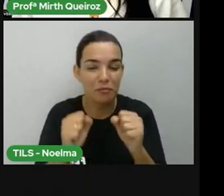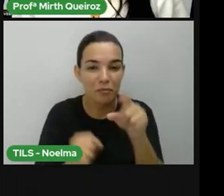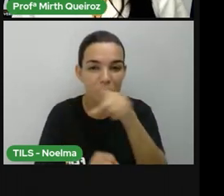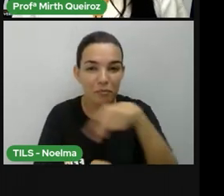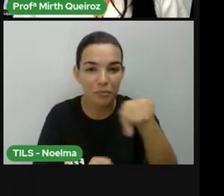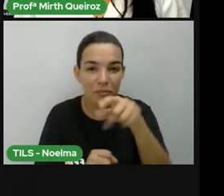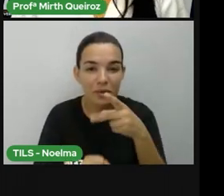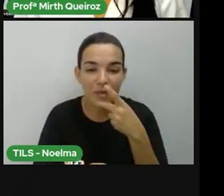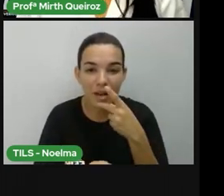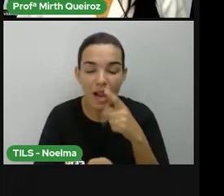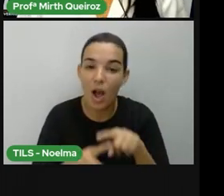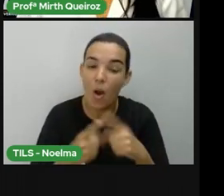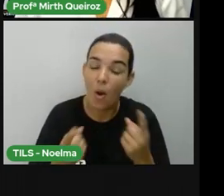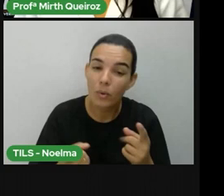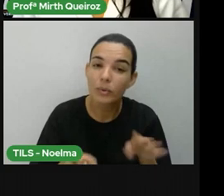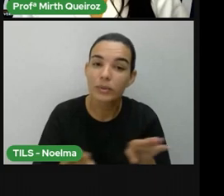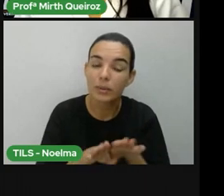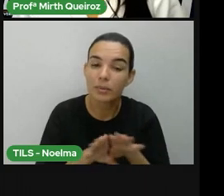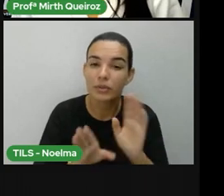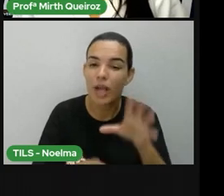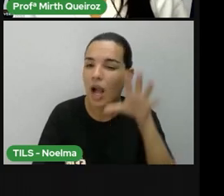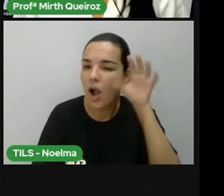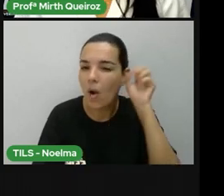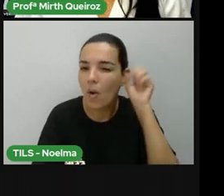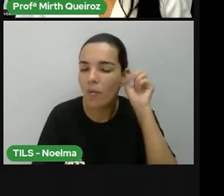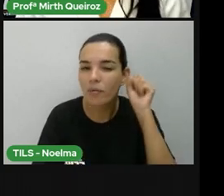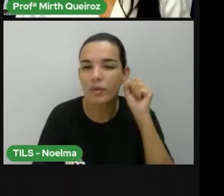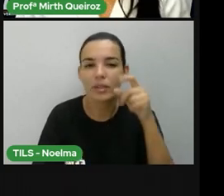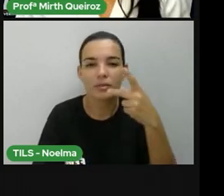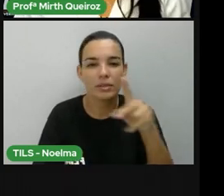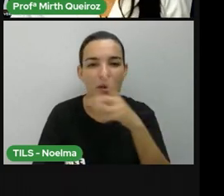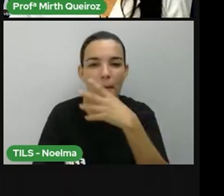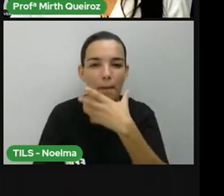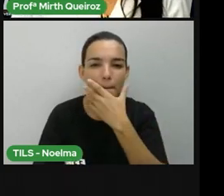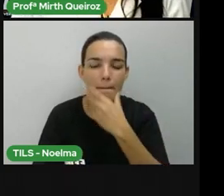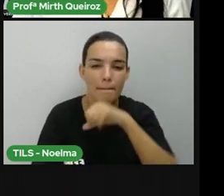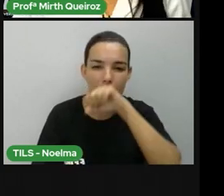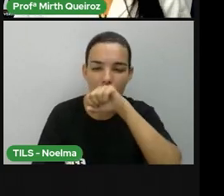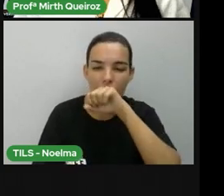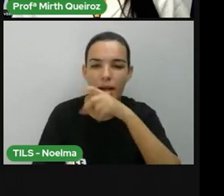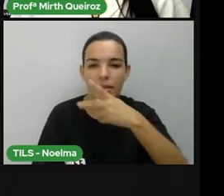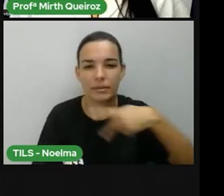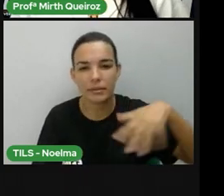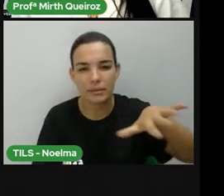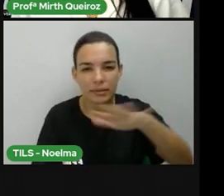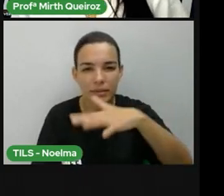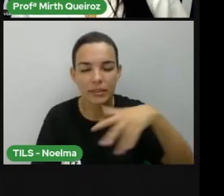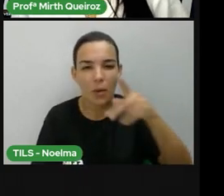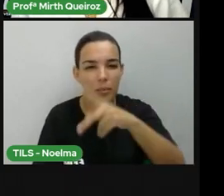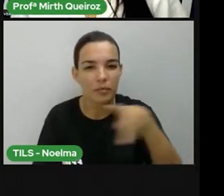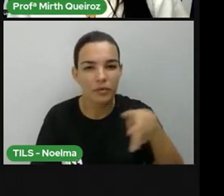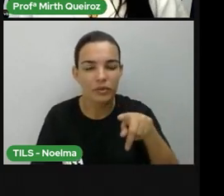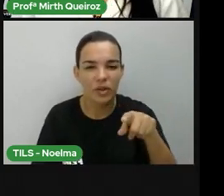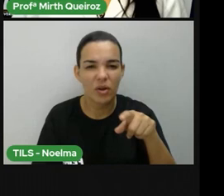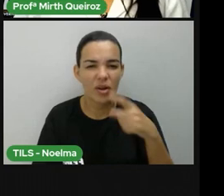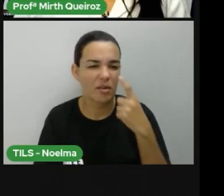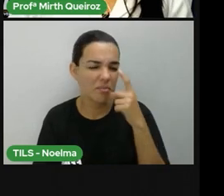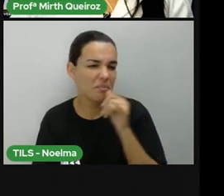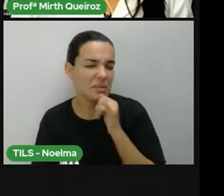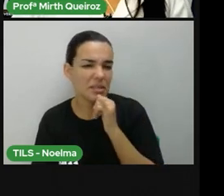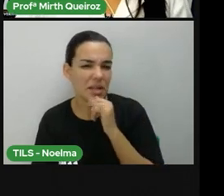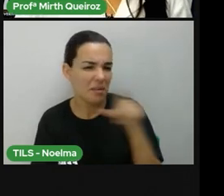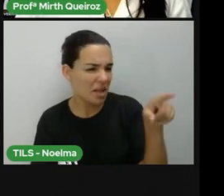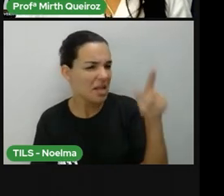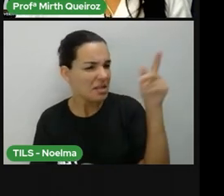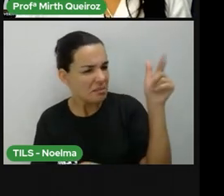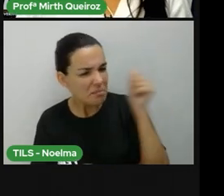ou vocês já ouviram essa palavra dos seus pais, dos seus professores. Nossa, esse menino está sem limite, temos que dar limite